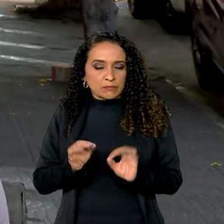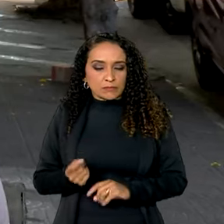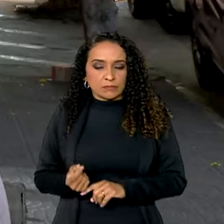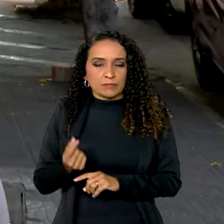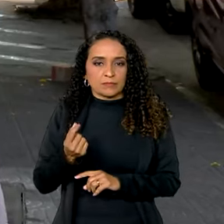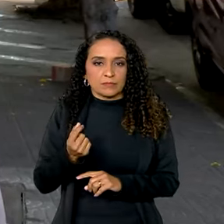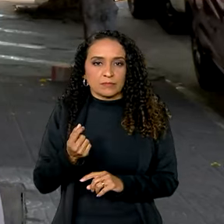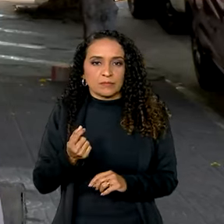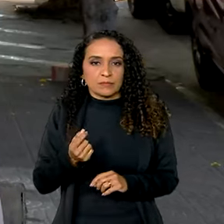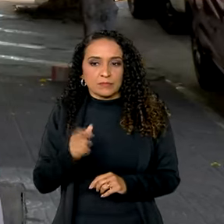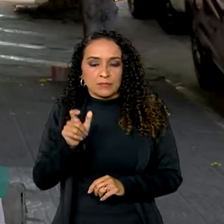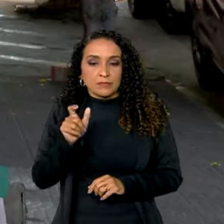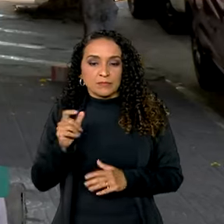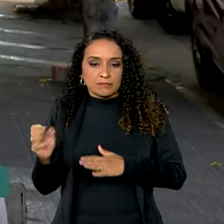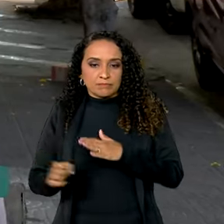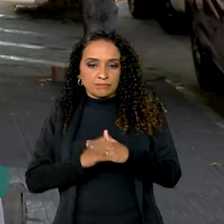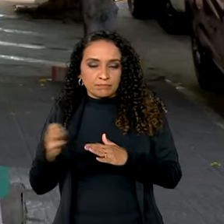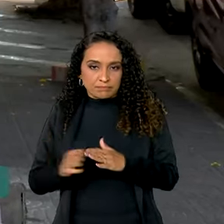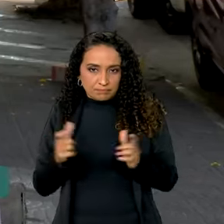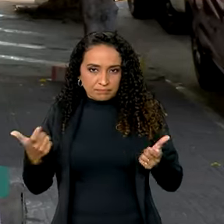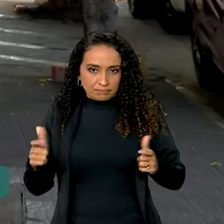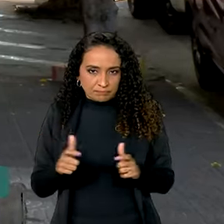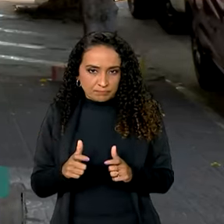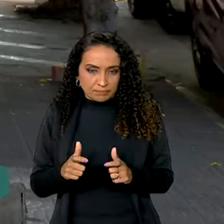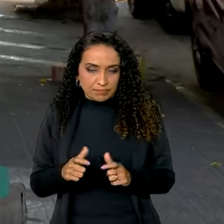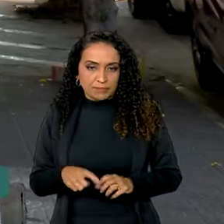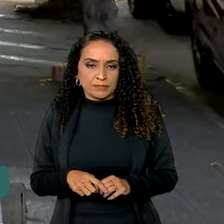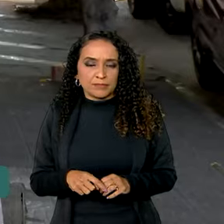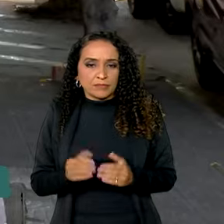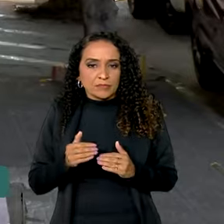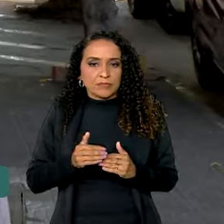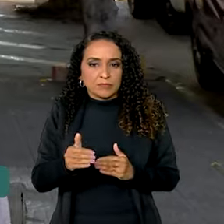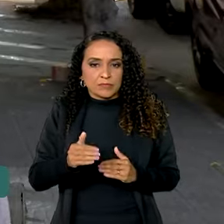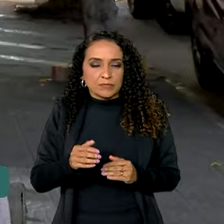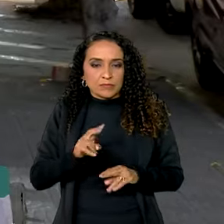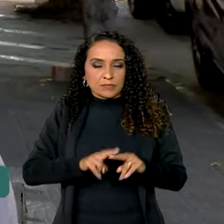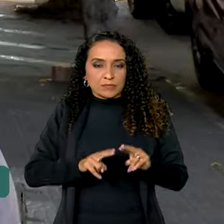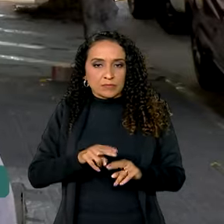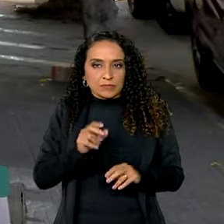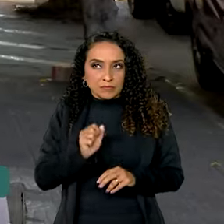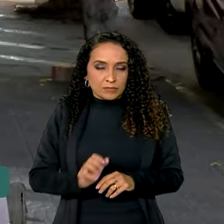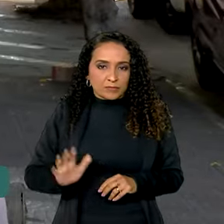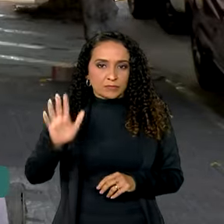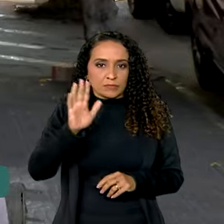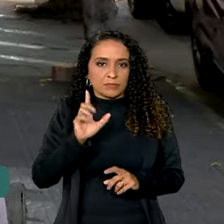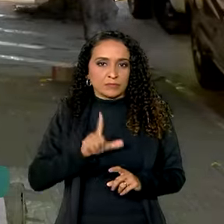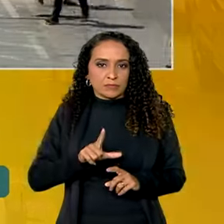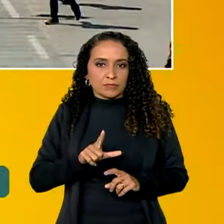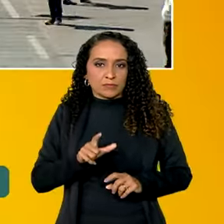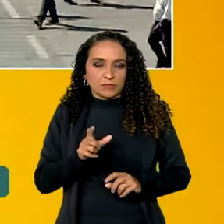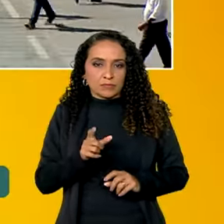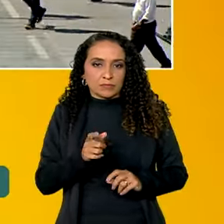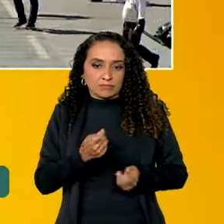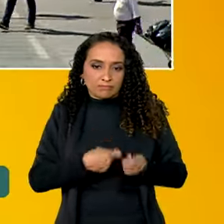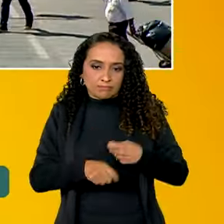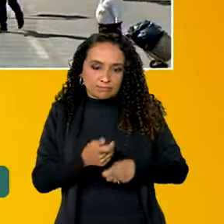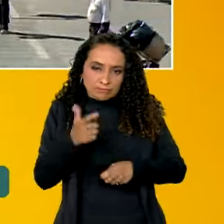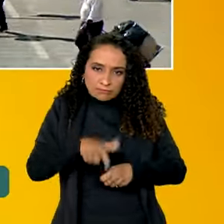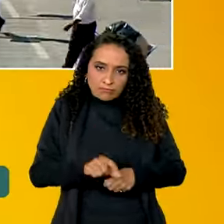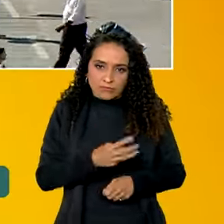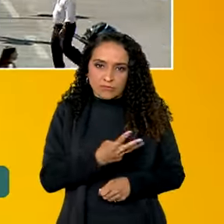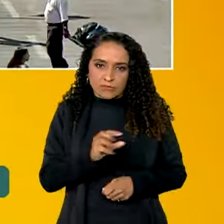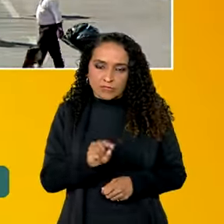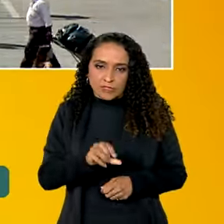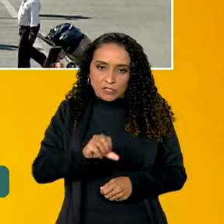financeira dos pequenos empreendedores. Até o início de junho, em todo o país, foram renegociados 39